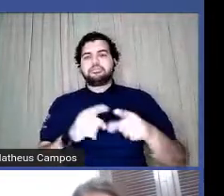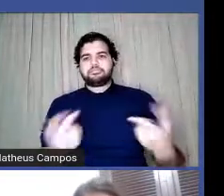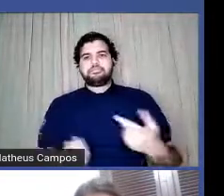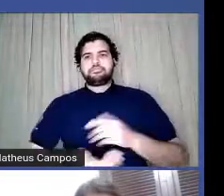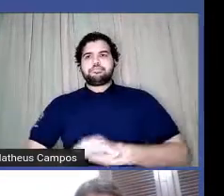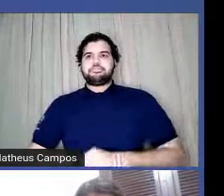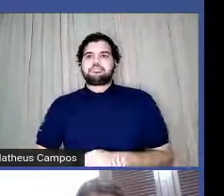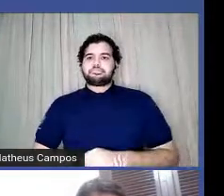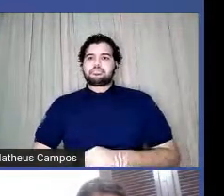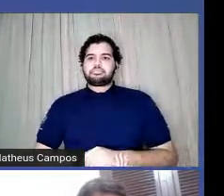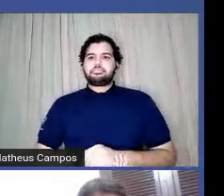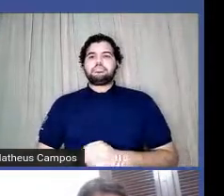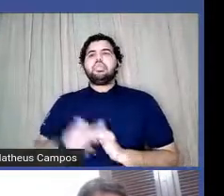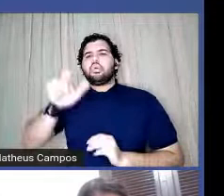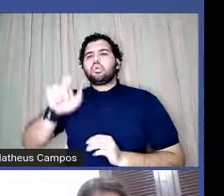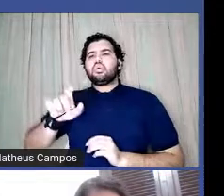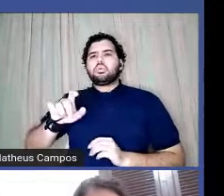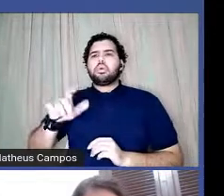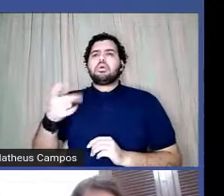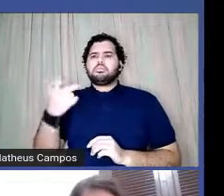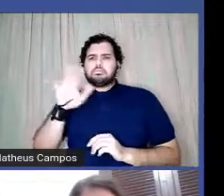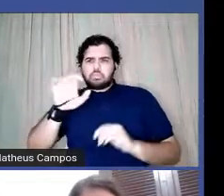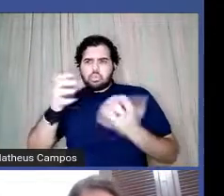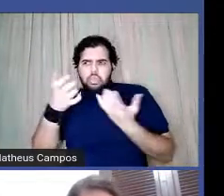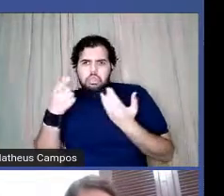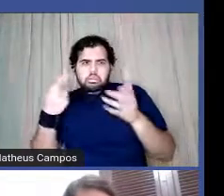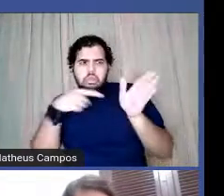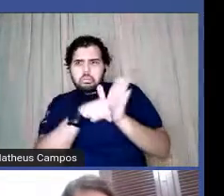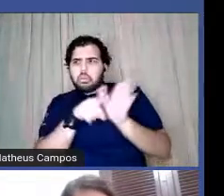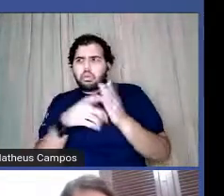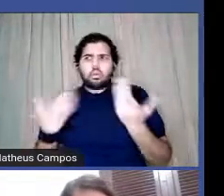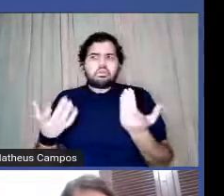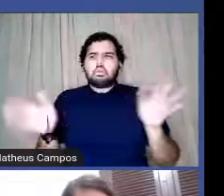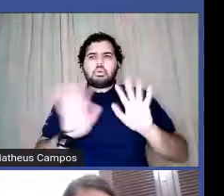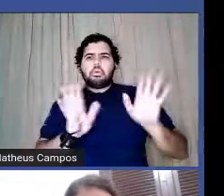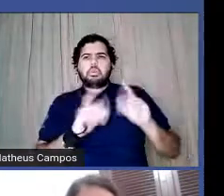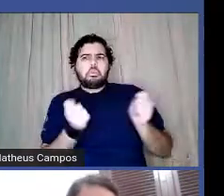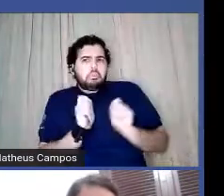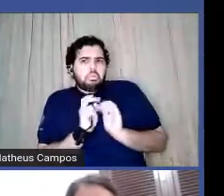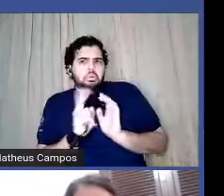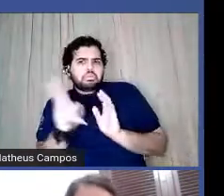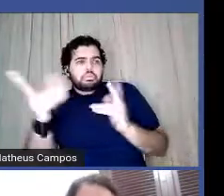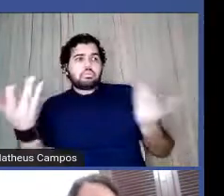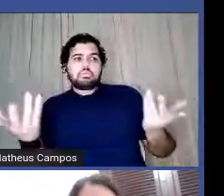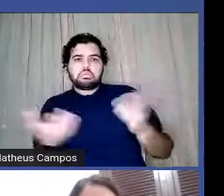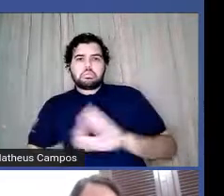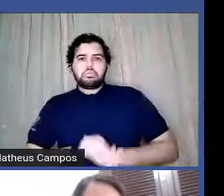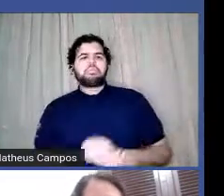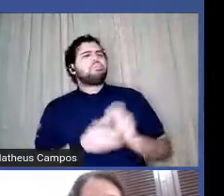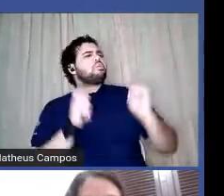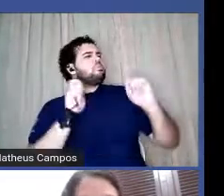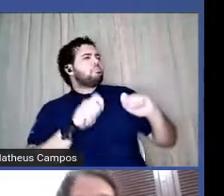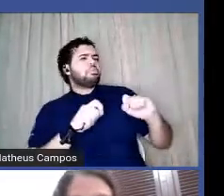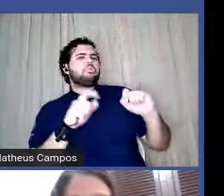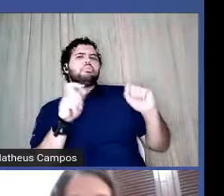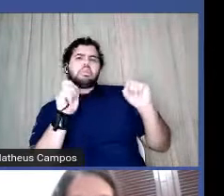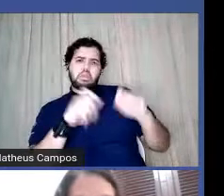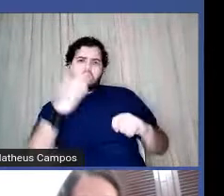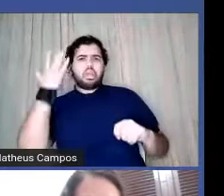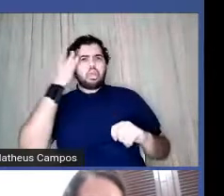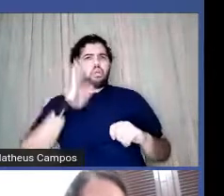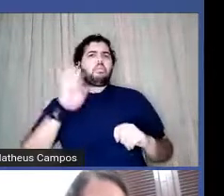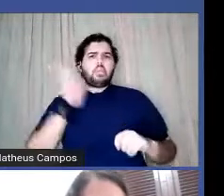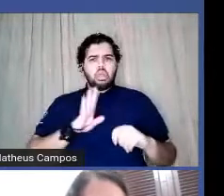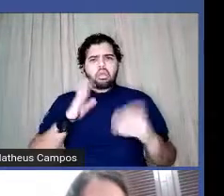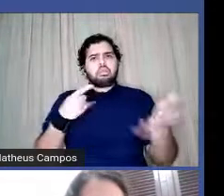Bruna, tem interesse de fazer a pergunta ou não? Posso seguir? Pode ser. Eu acho bacana fazer a